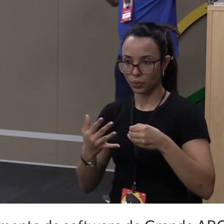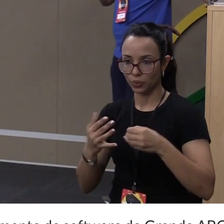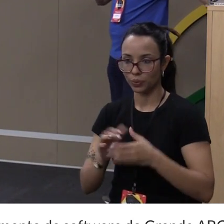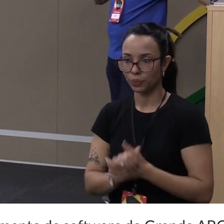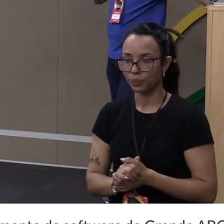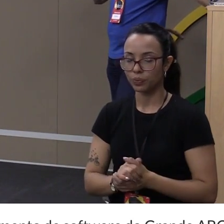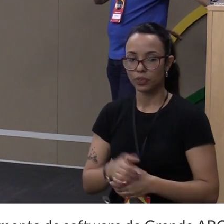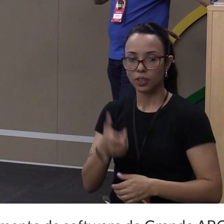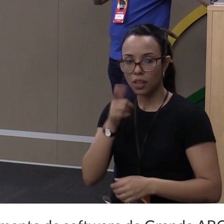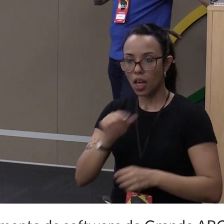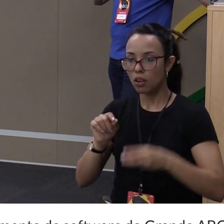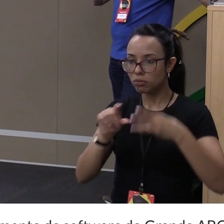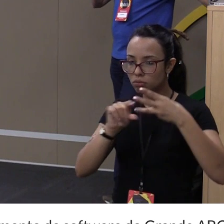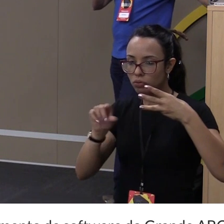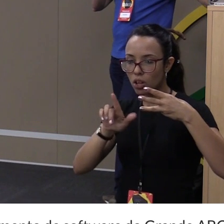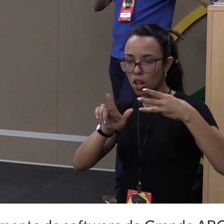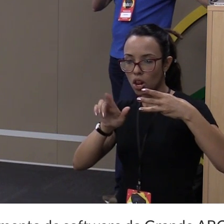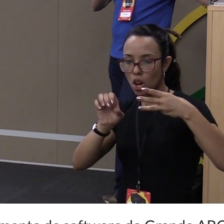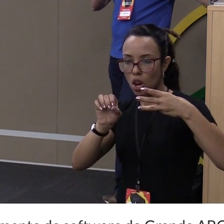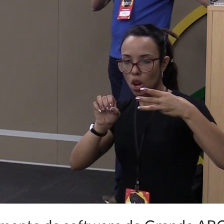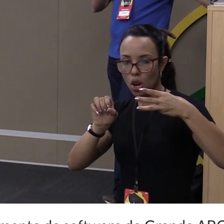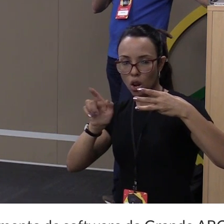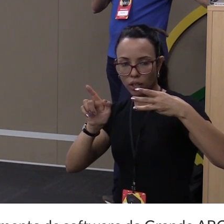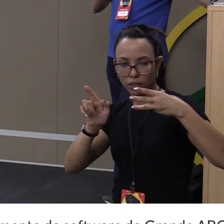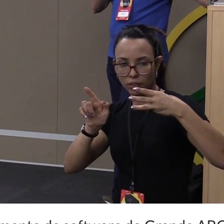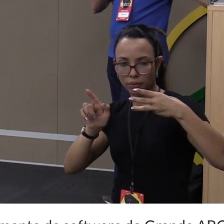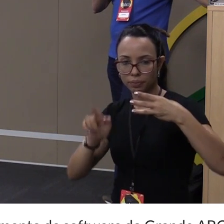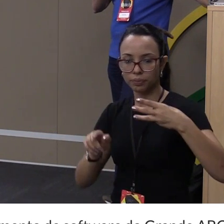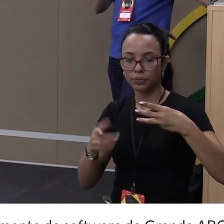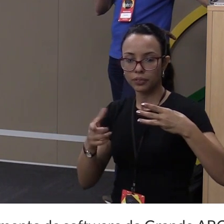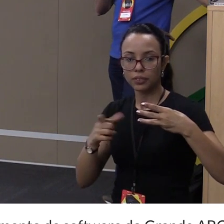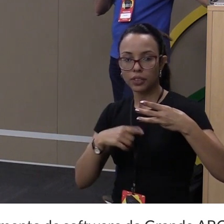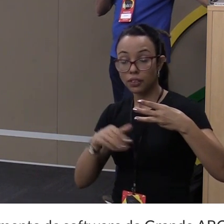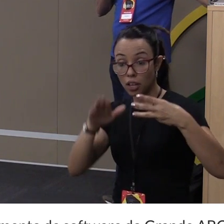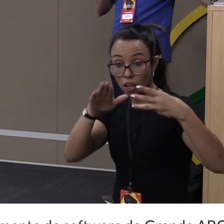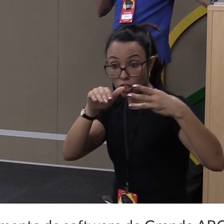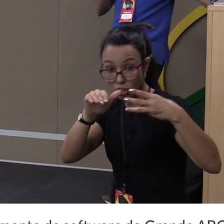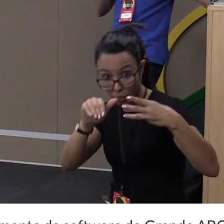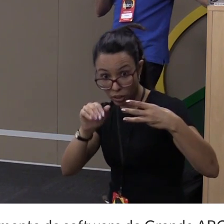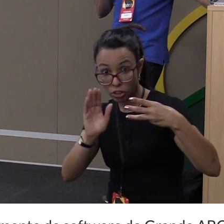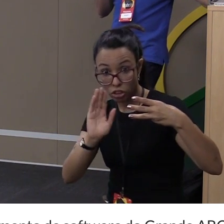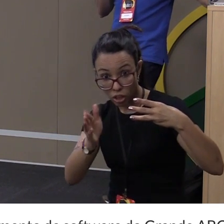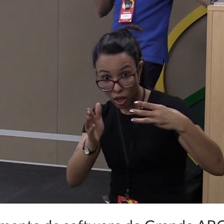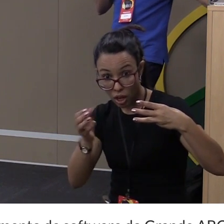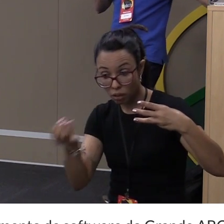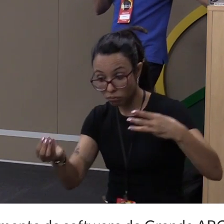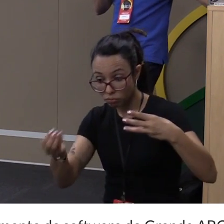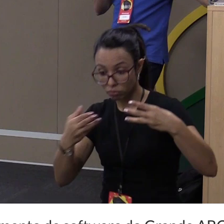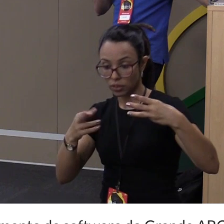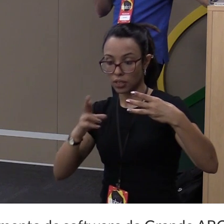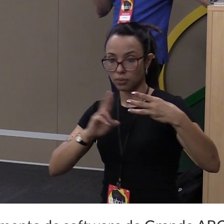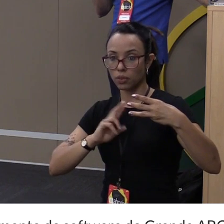esse log que está aqui embaixo. Isso quer dizer, ele fez essa chamada e recebeu o conteúdo dela. Por enquanto, não fiz nada. Mas,